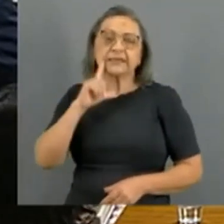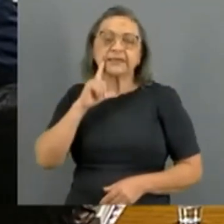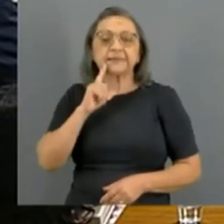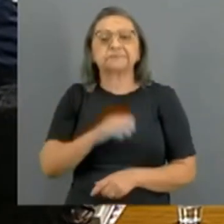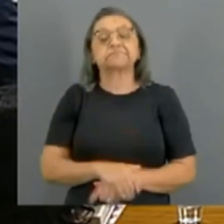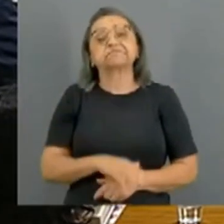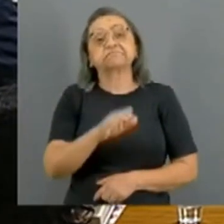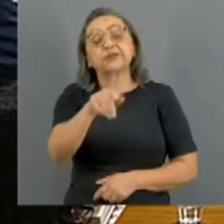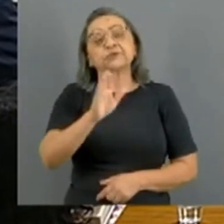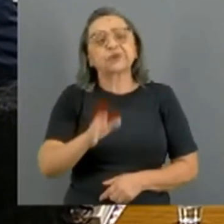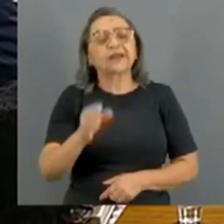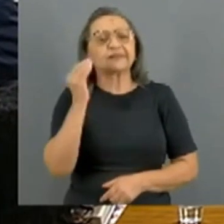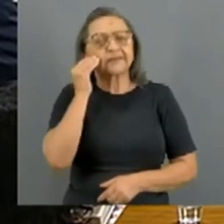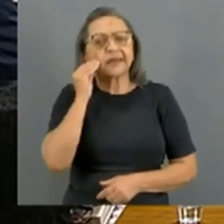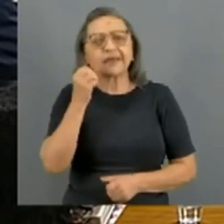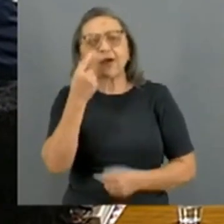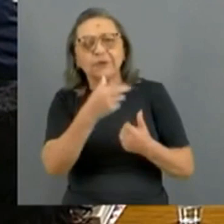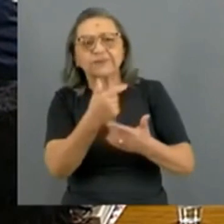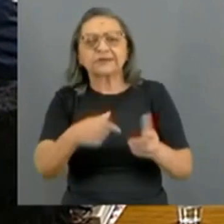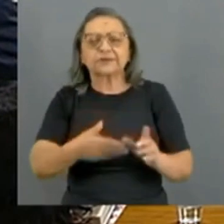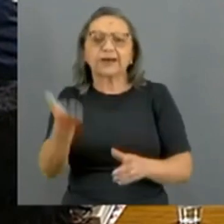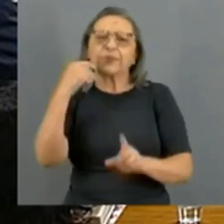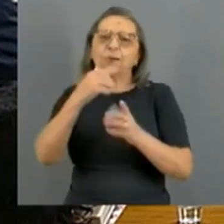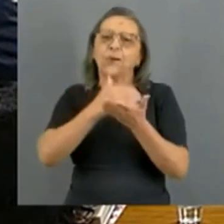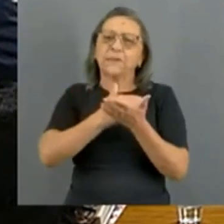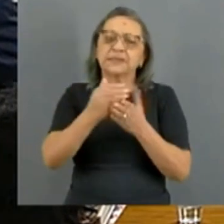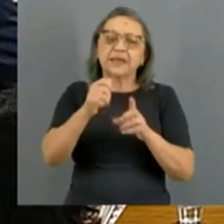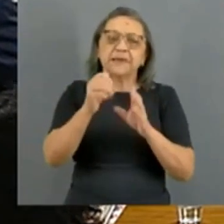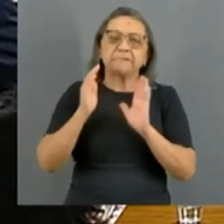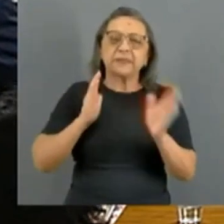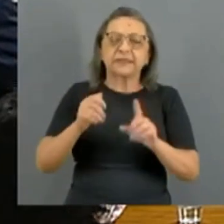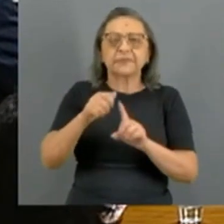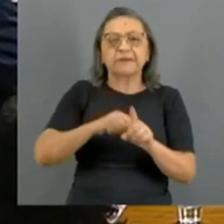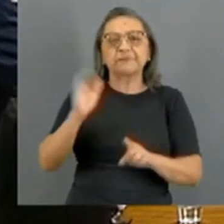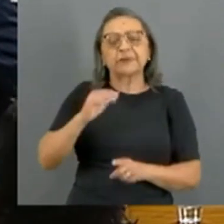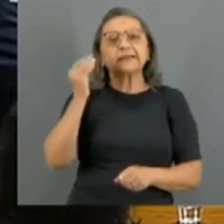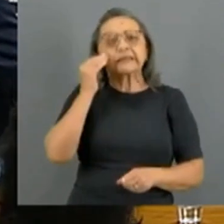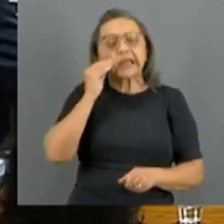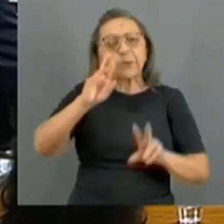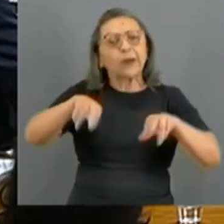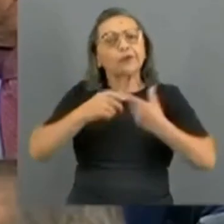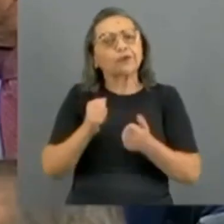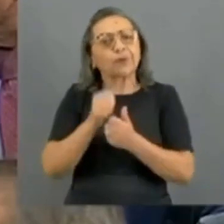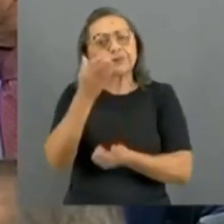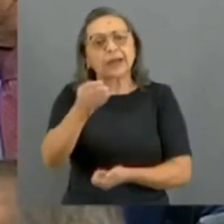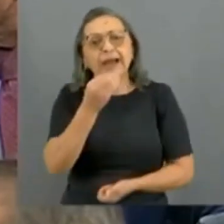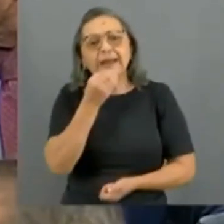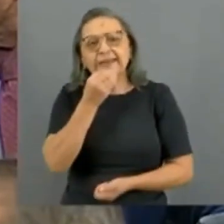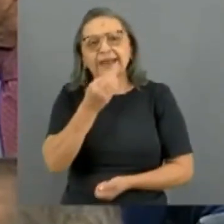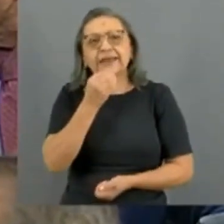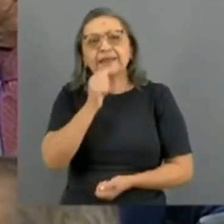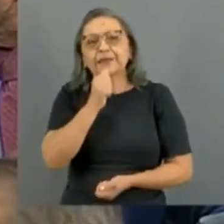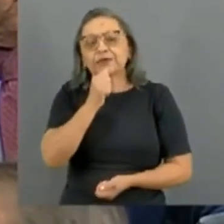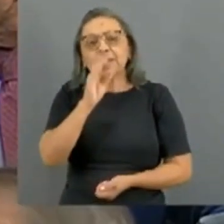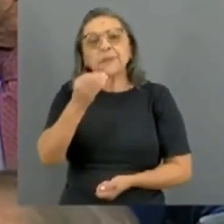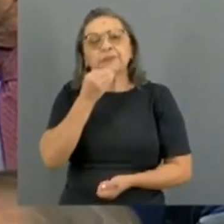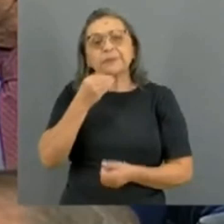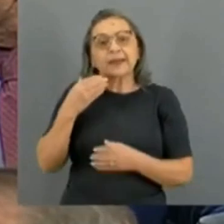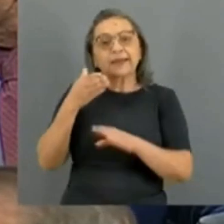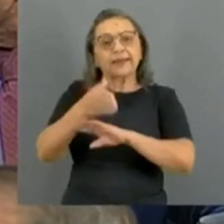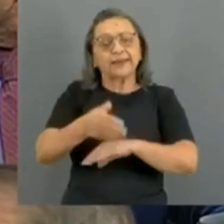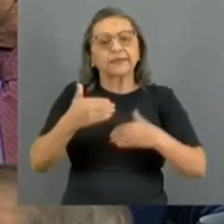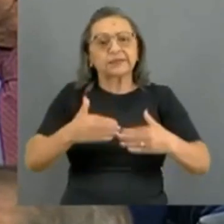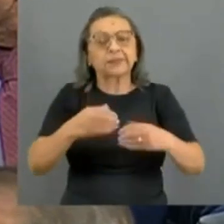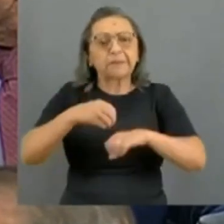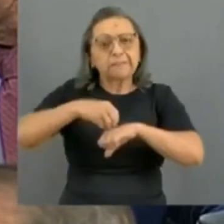quando eu comecei o mandato em fevereiro, ter algumas audiências com a senhora e ainda não tive a oportunidade de estar lá no Ministério para passar algumas demandas de Minas